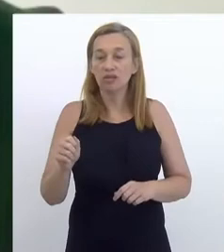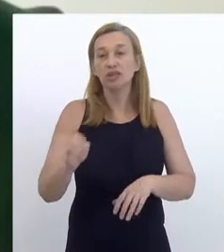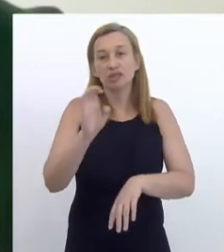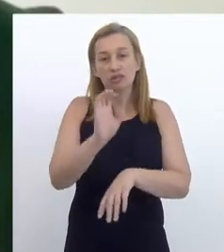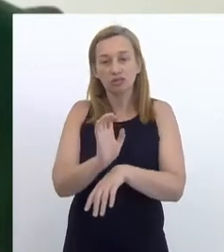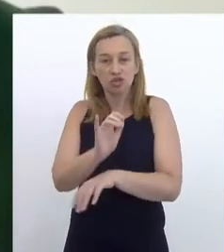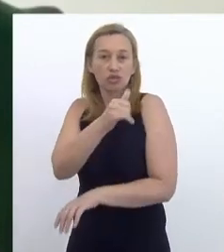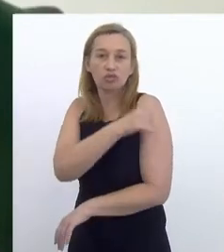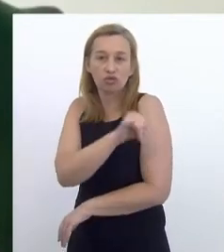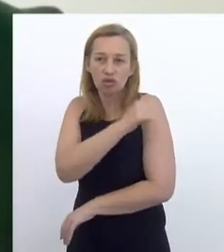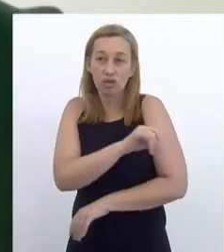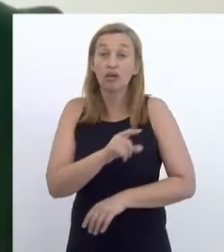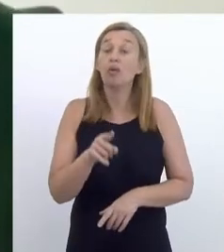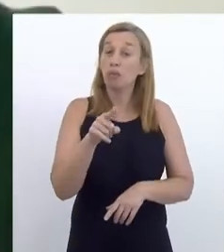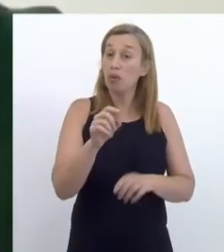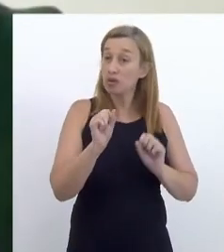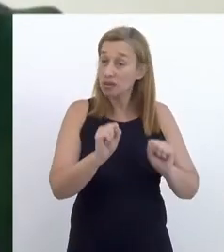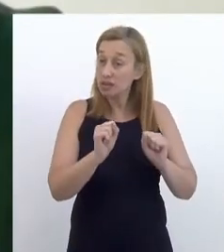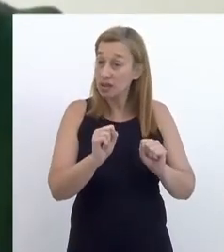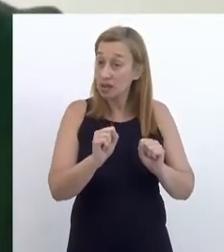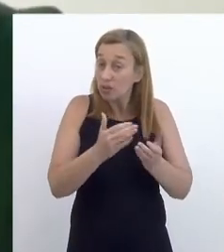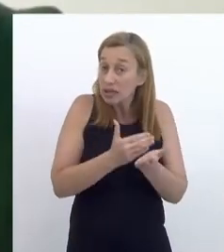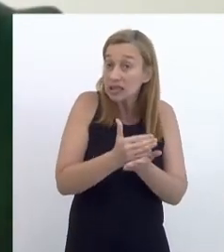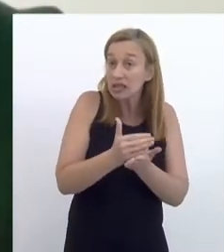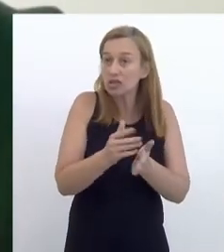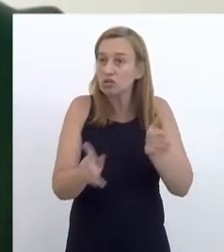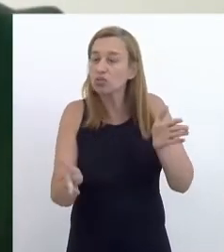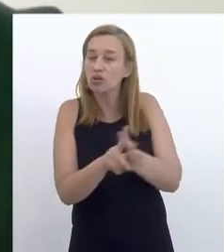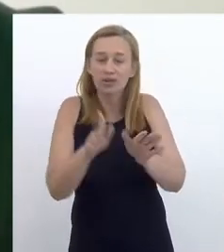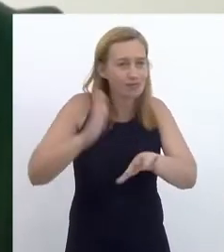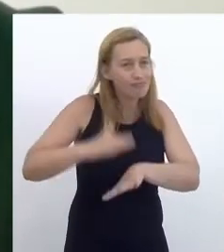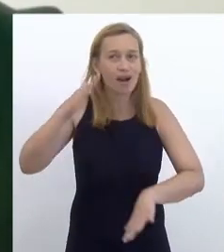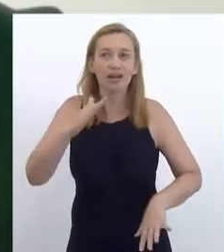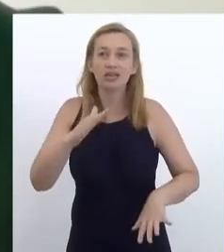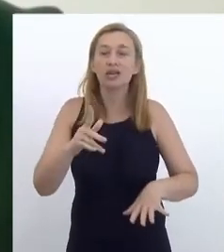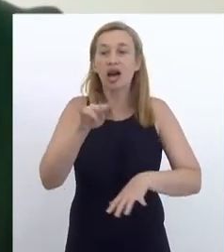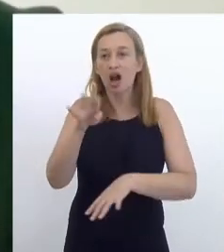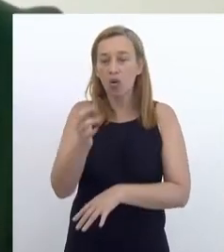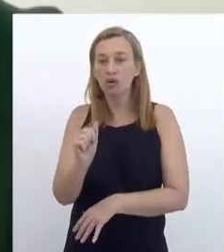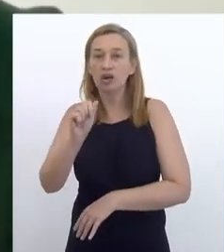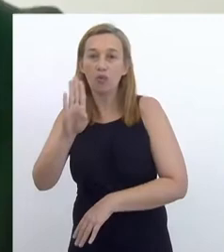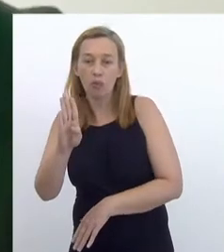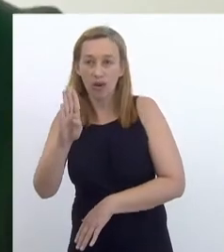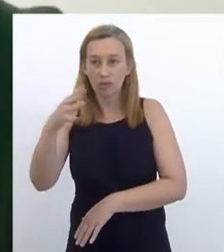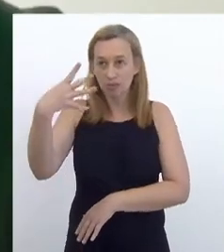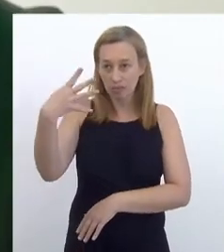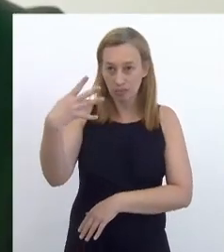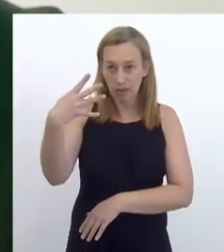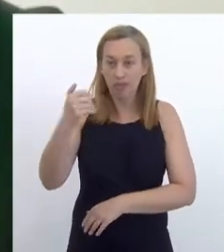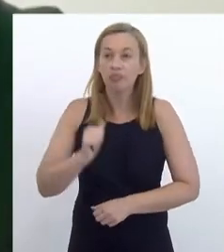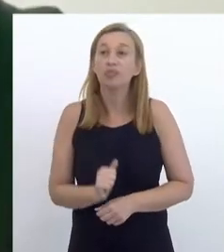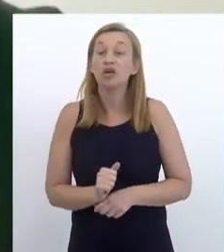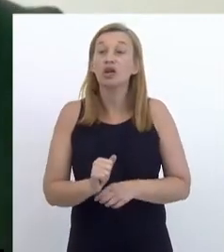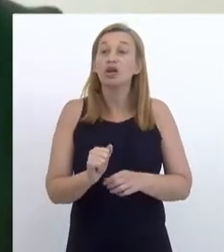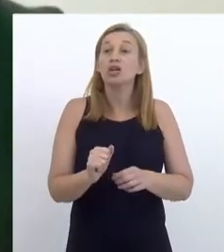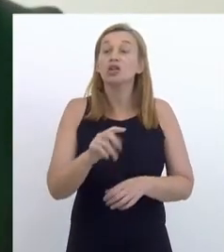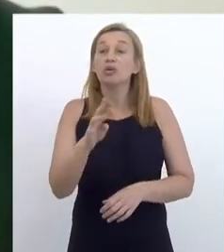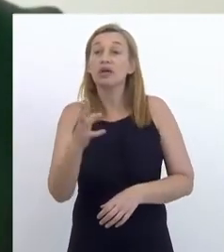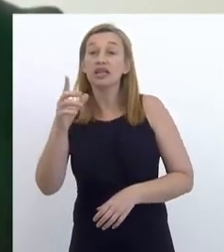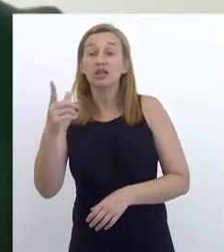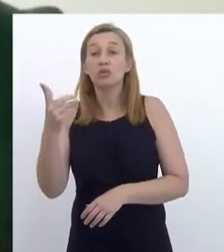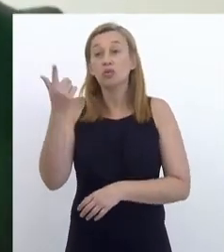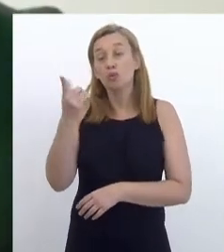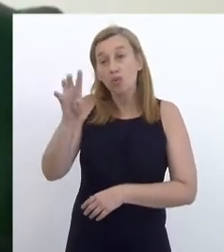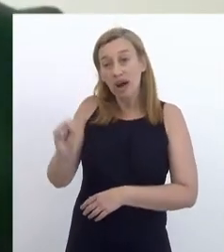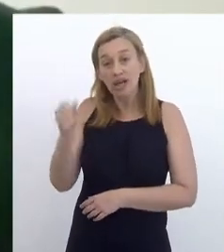serão sediados no estado do Rio de Janeiro. Essa pode ser a semente de um projeto ainda maior, a Rota 4B, que